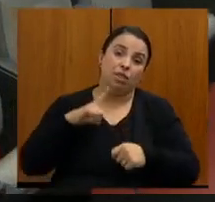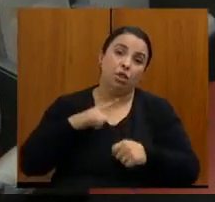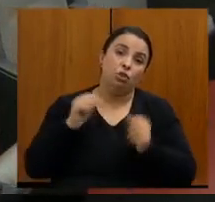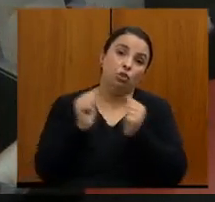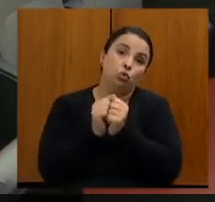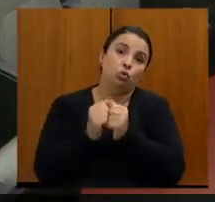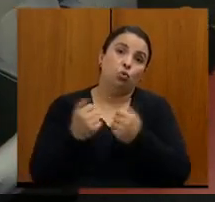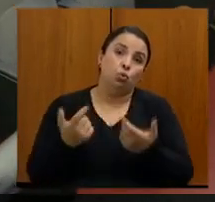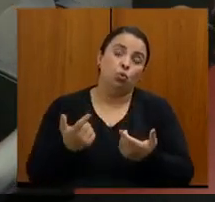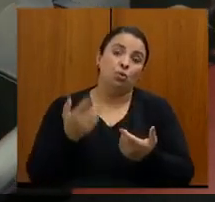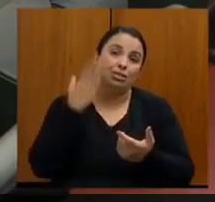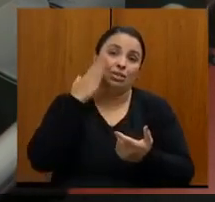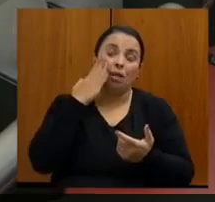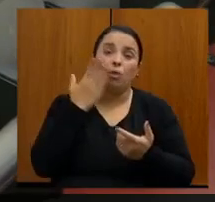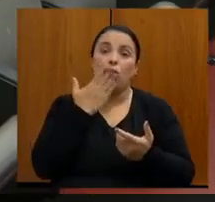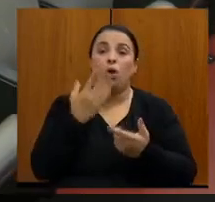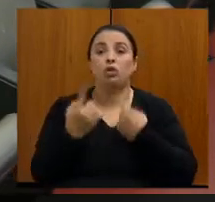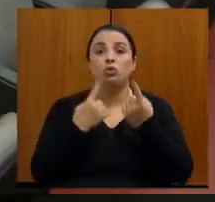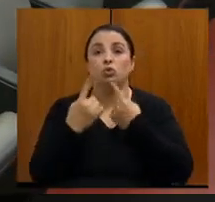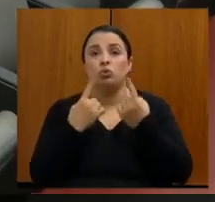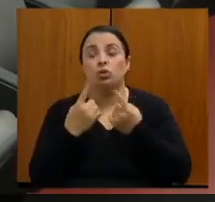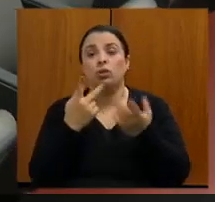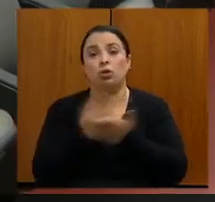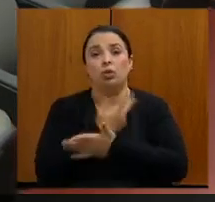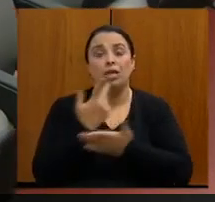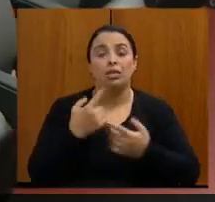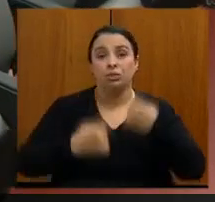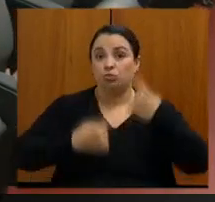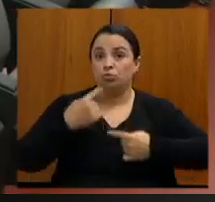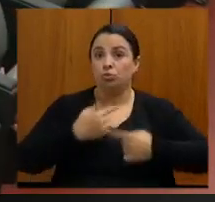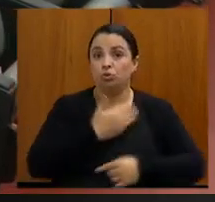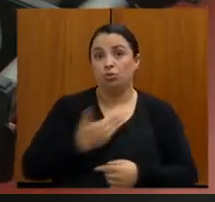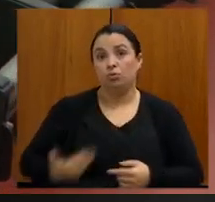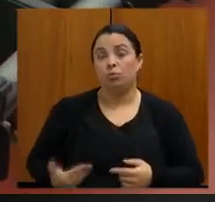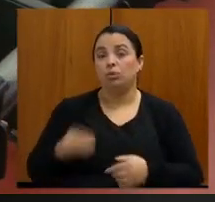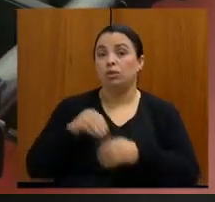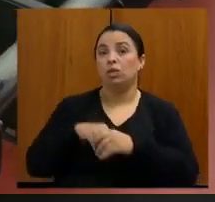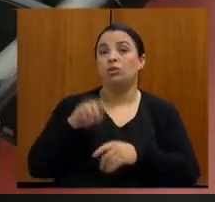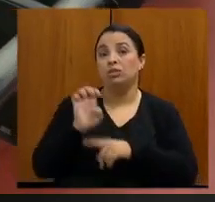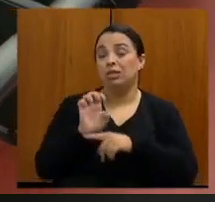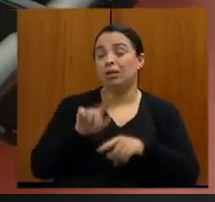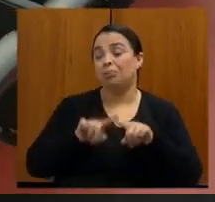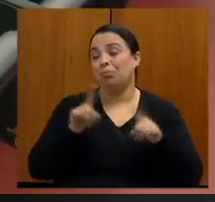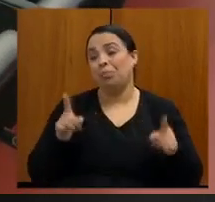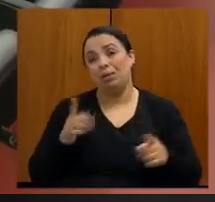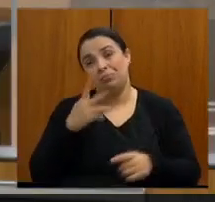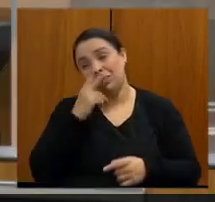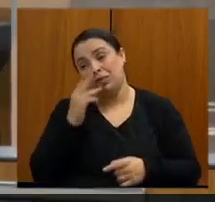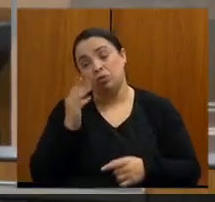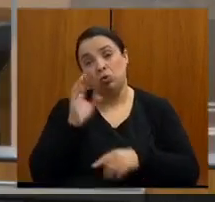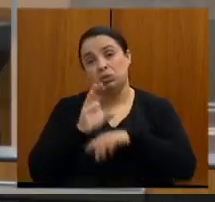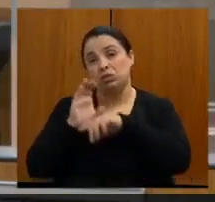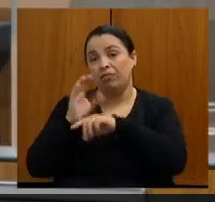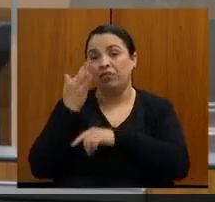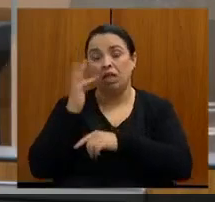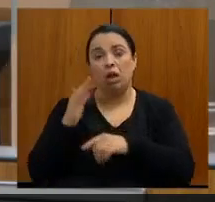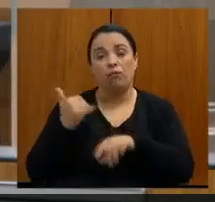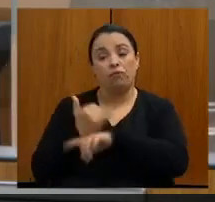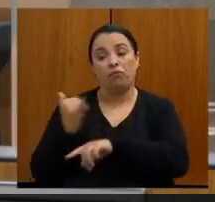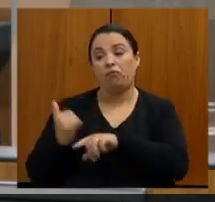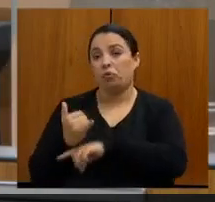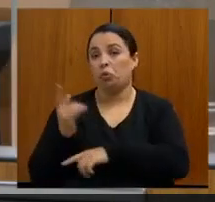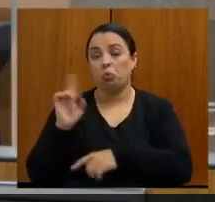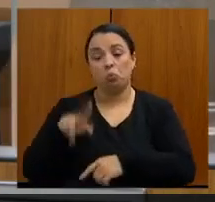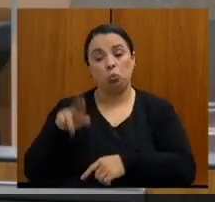ouvindo as falas, as discussões que são feitas de política pública dentro do Estado, e, normalmente, o Conselho Federal não está presente. Aqui me parece